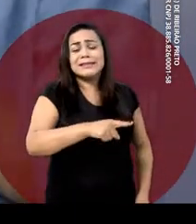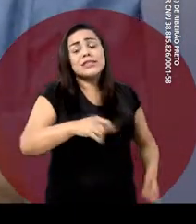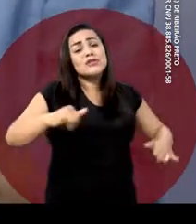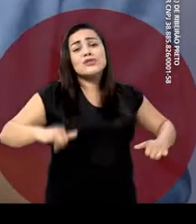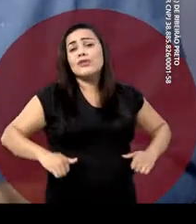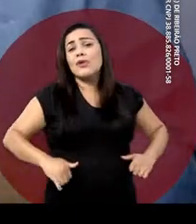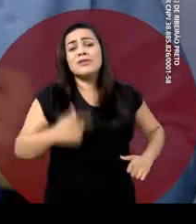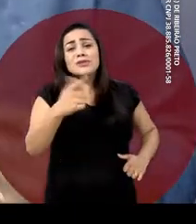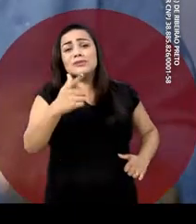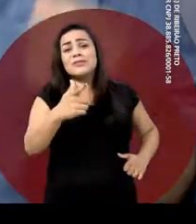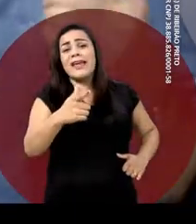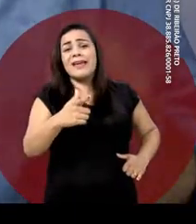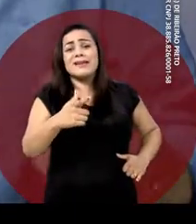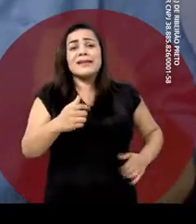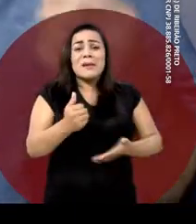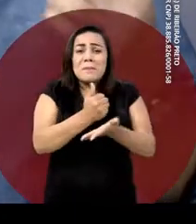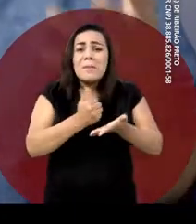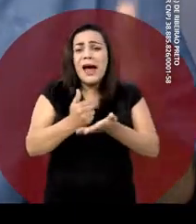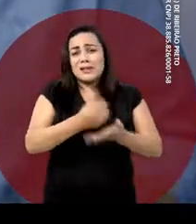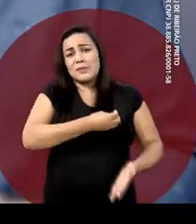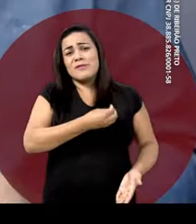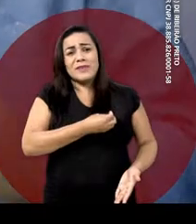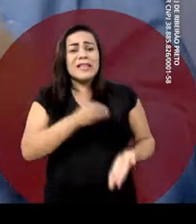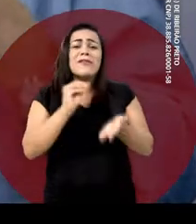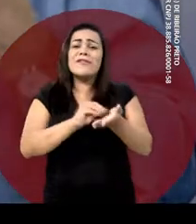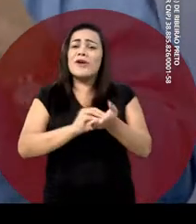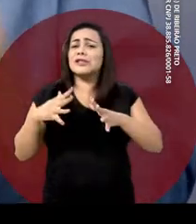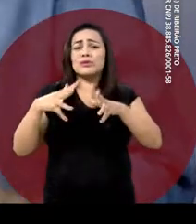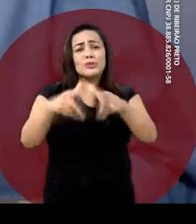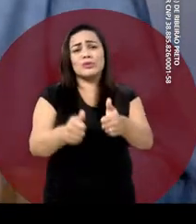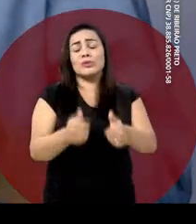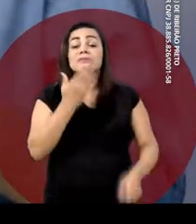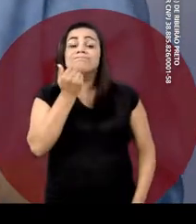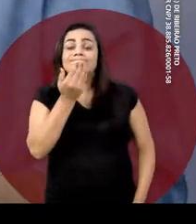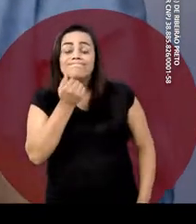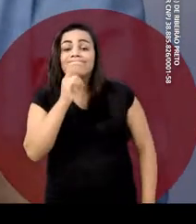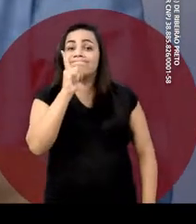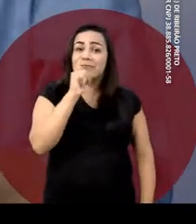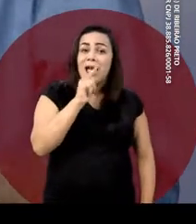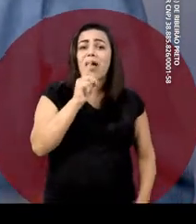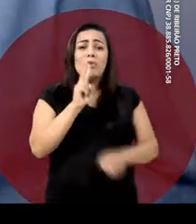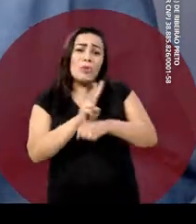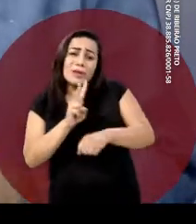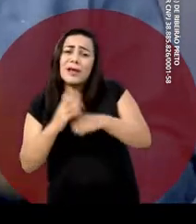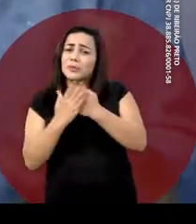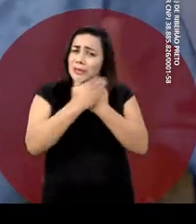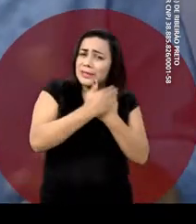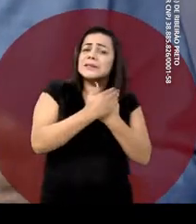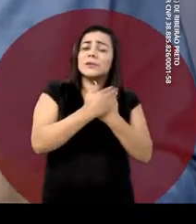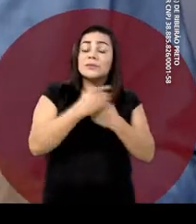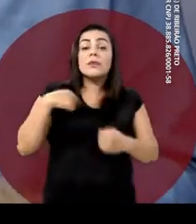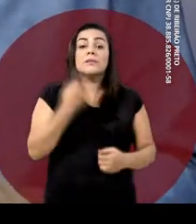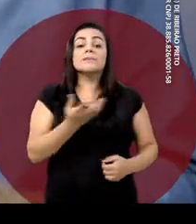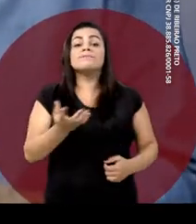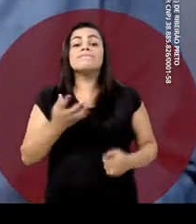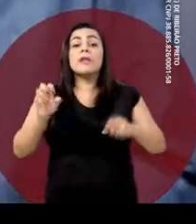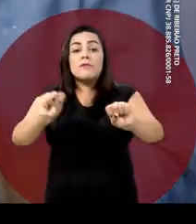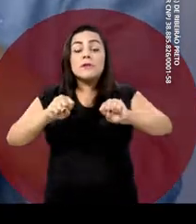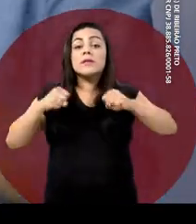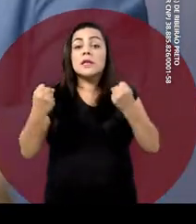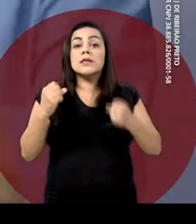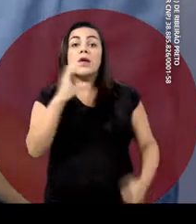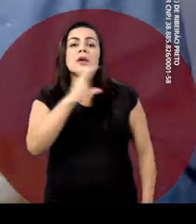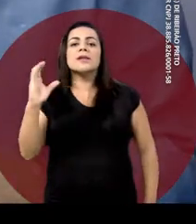sofrem com a falta de condições básicas de sobrevivência, como comida, água e abrigo. Vamos fortalecer a